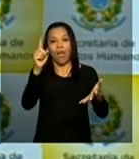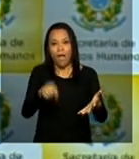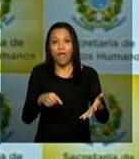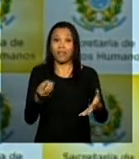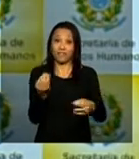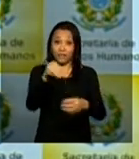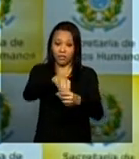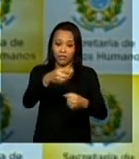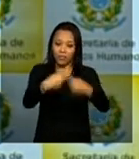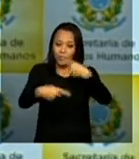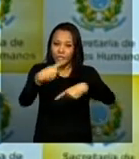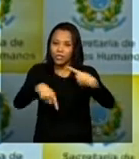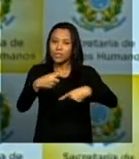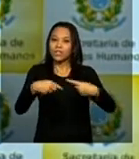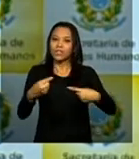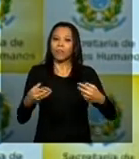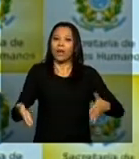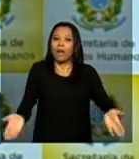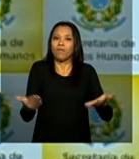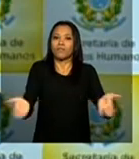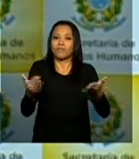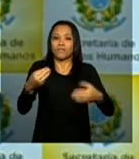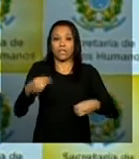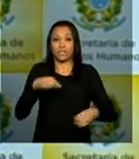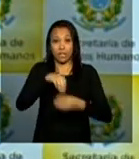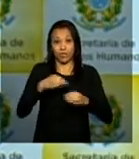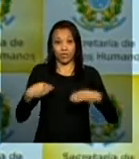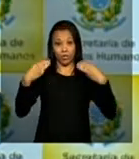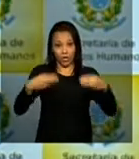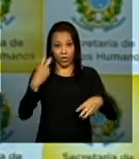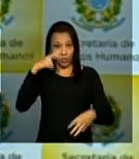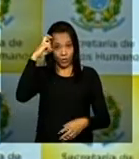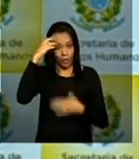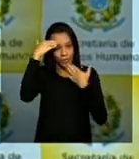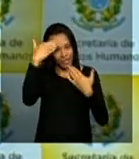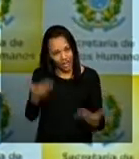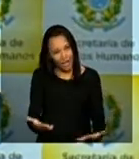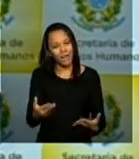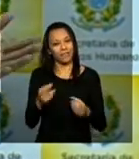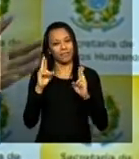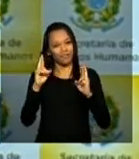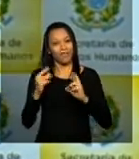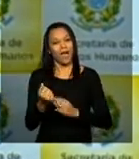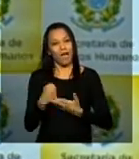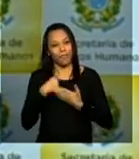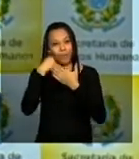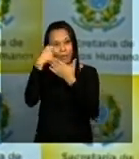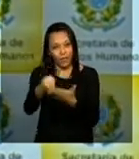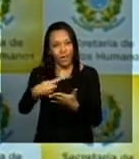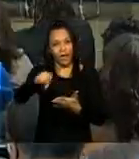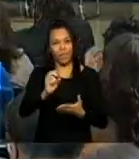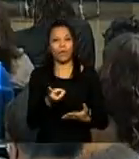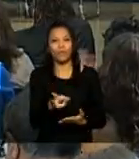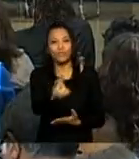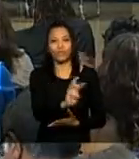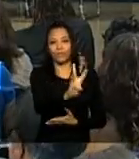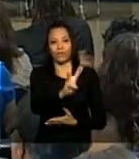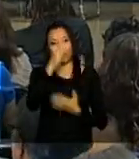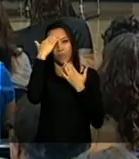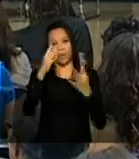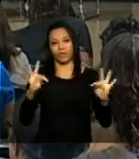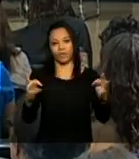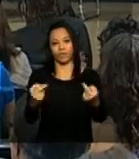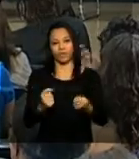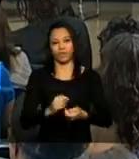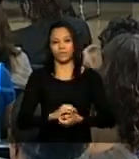públicas de fomento do ministério da cultura muito obrigada contem conosco na perpetuação desse portal muito obrigada a